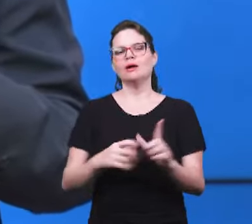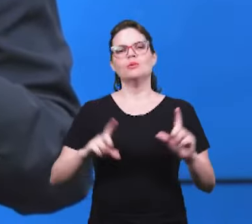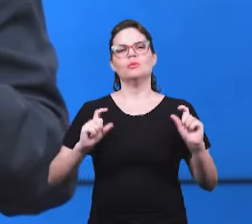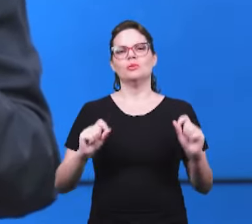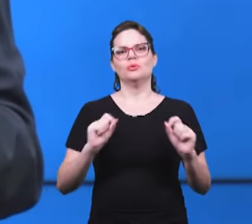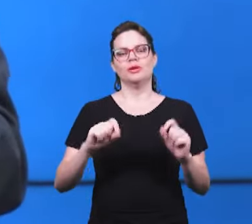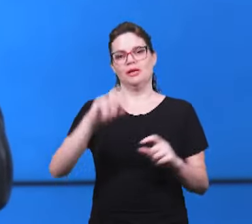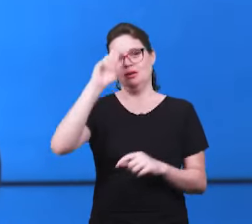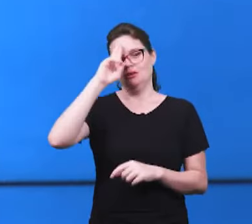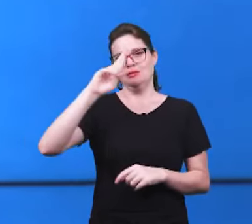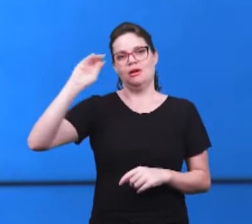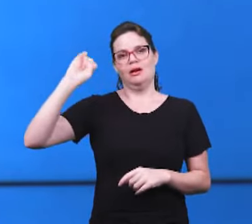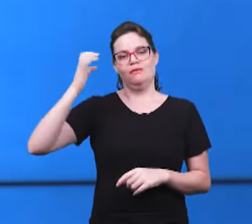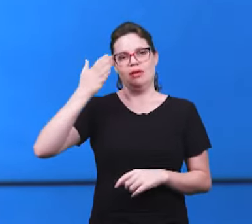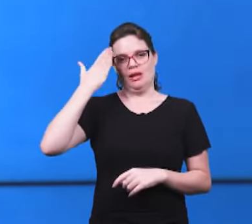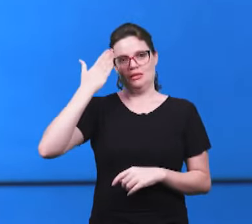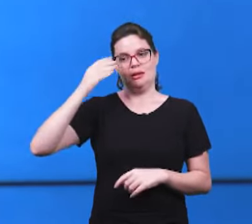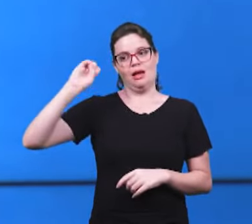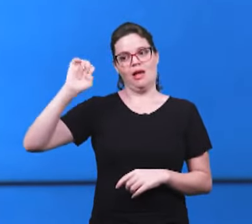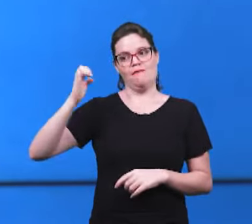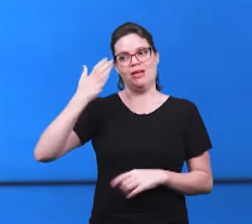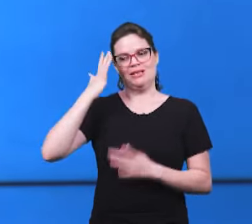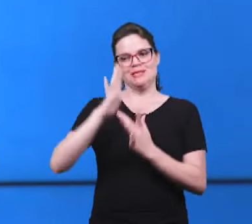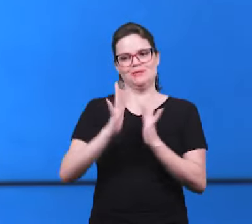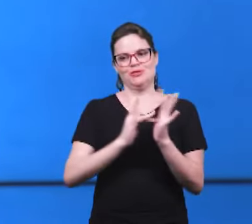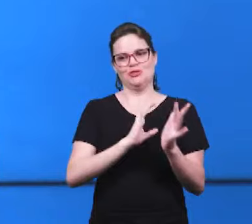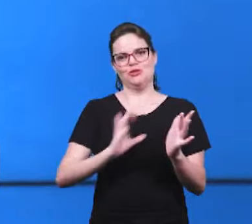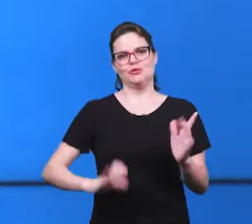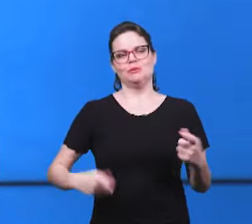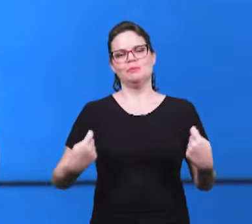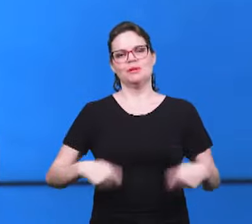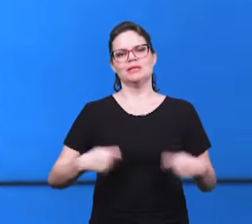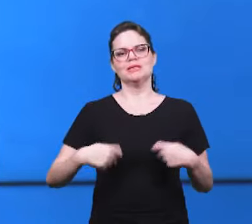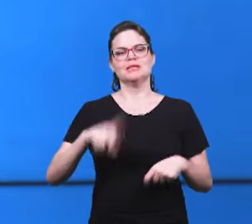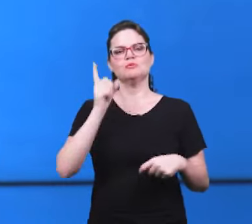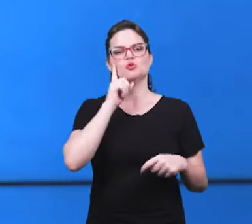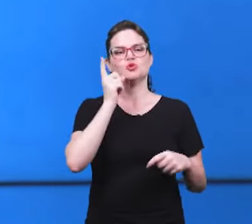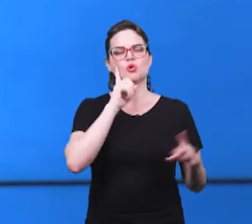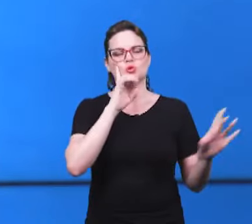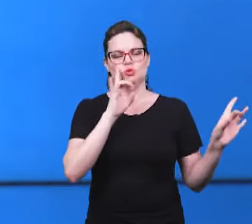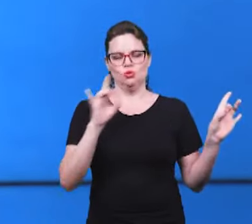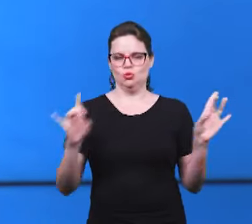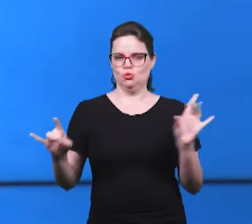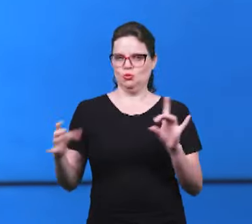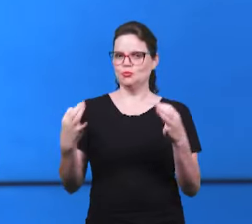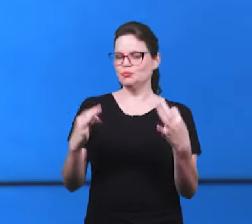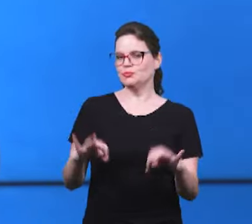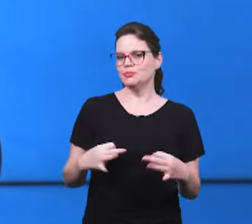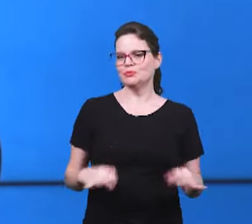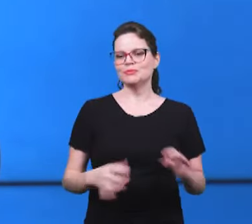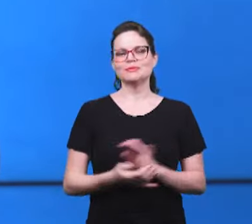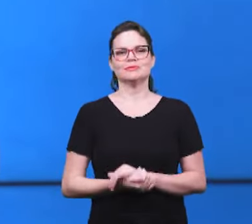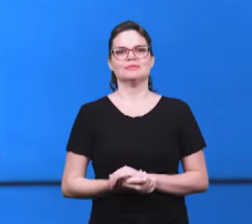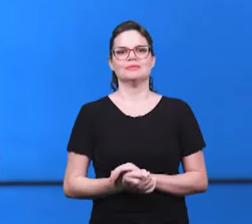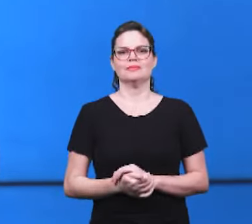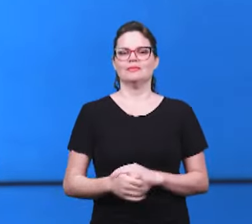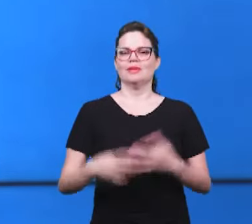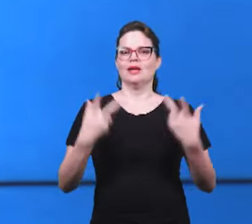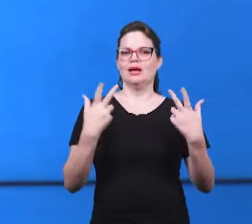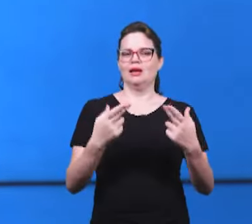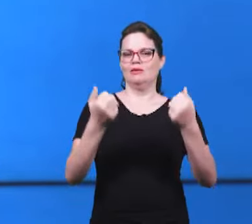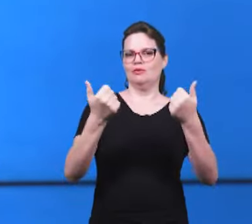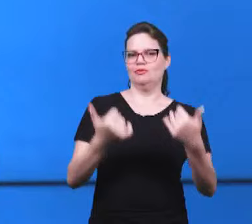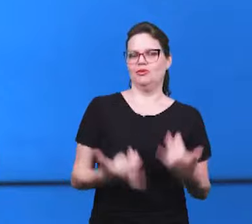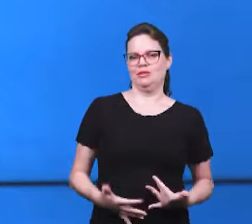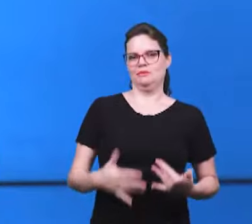revelação do Senhor Jesus, como a irmã falou, nós necessitamos todos os dias, né? E é exatamente aquilo que foi